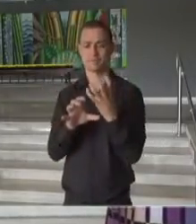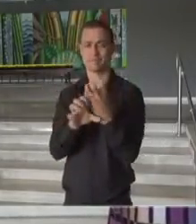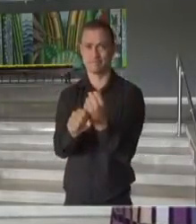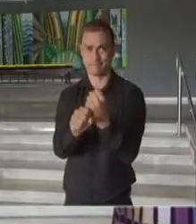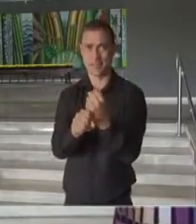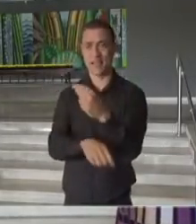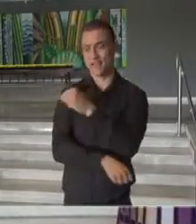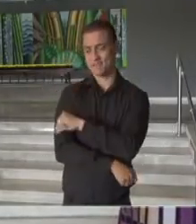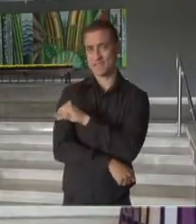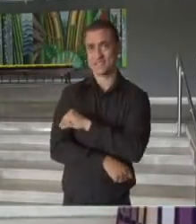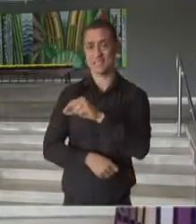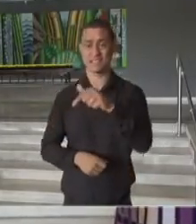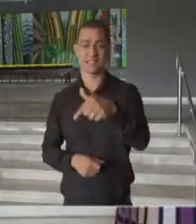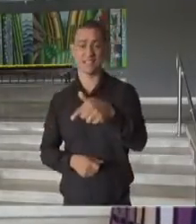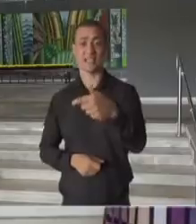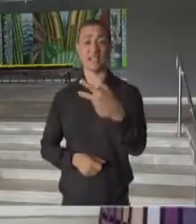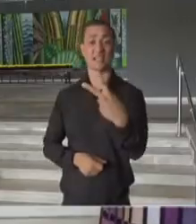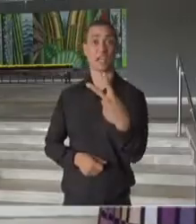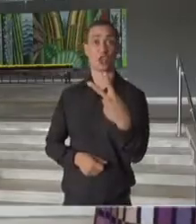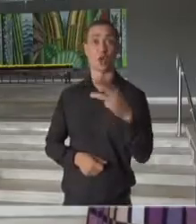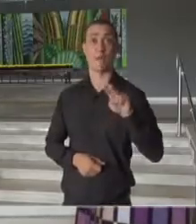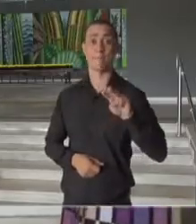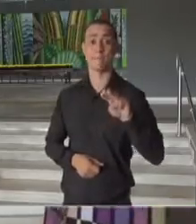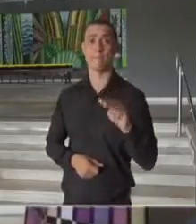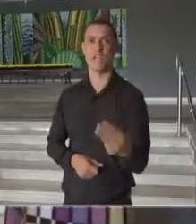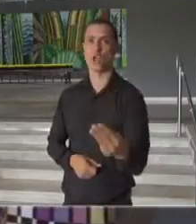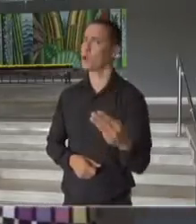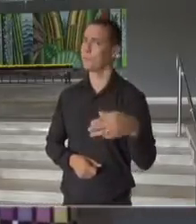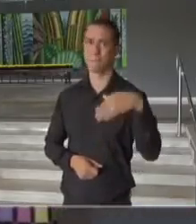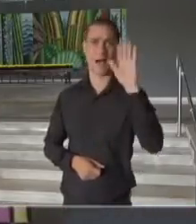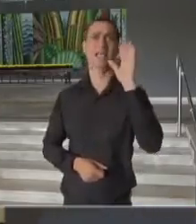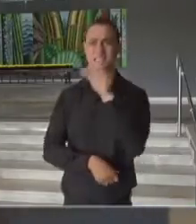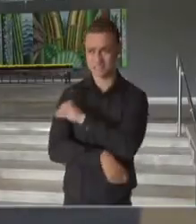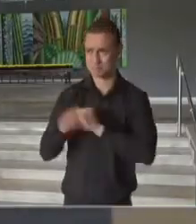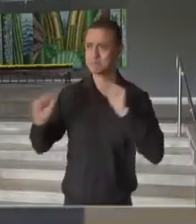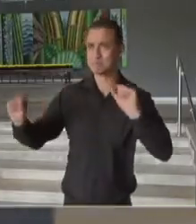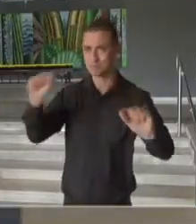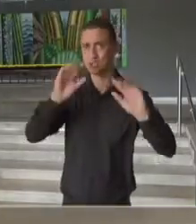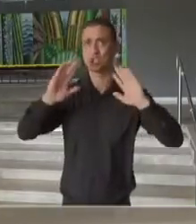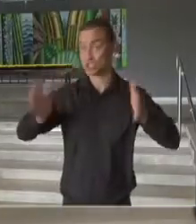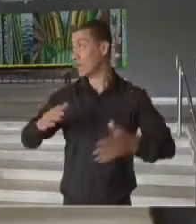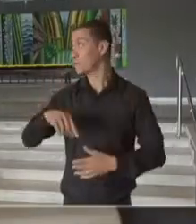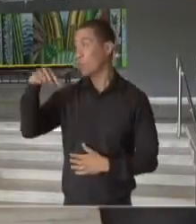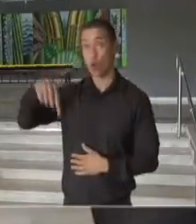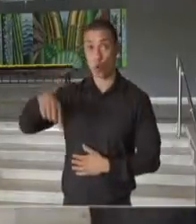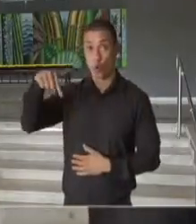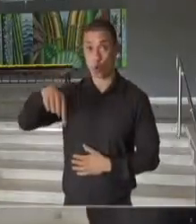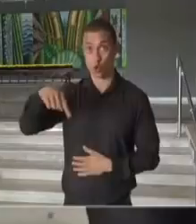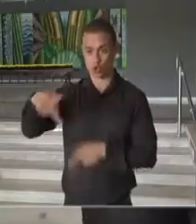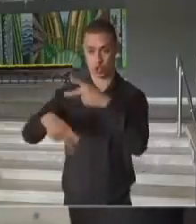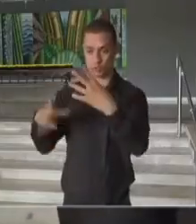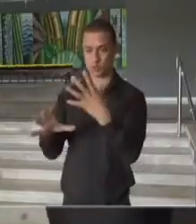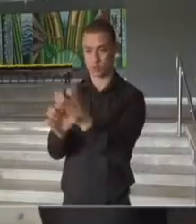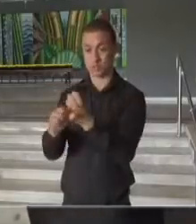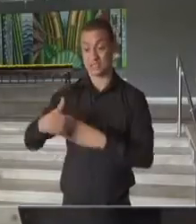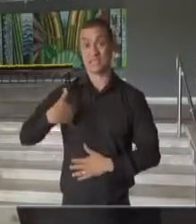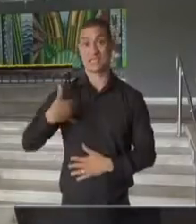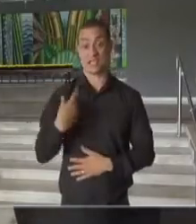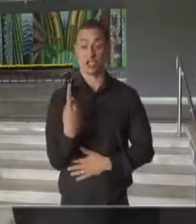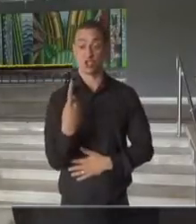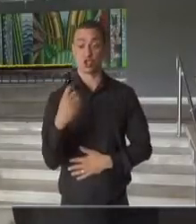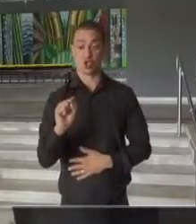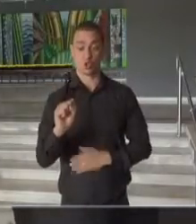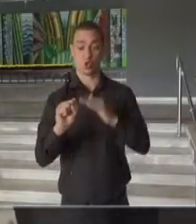mais de 72 milhões de doses aplicadas. Estamos hoje com uma população acima de 18